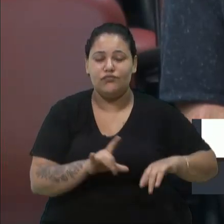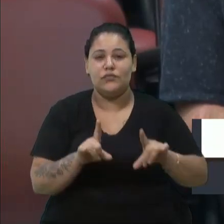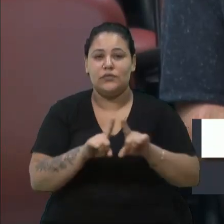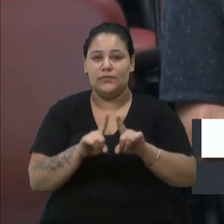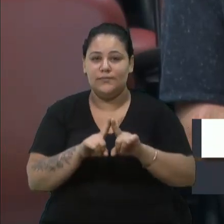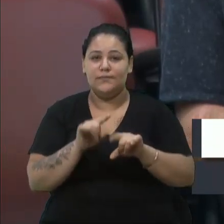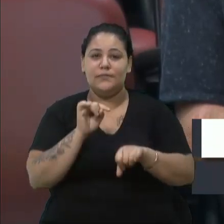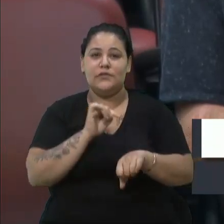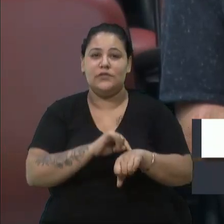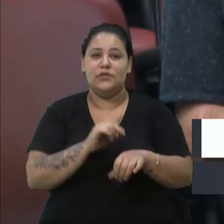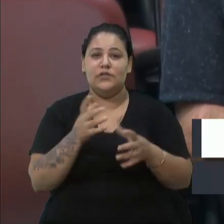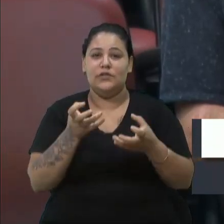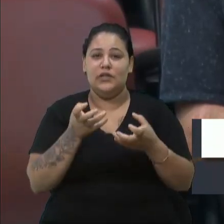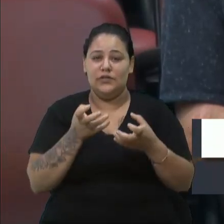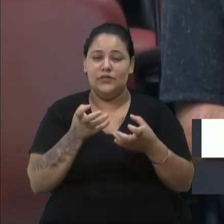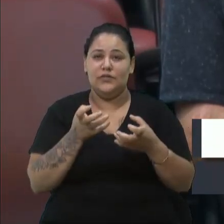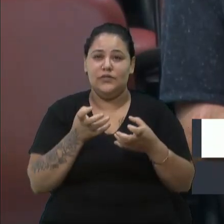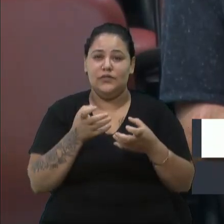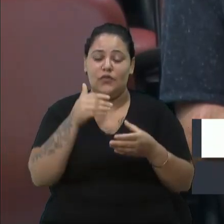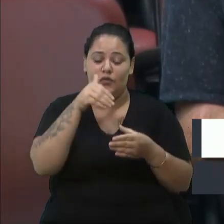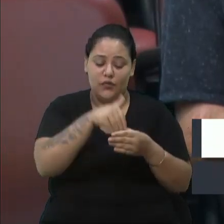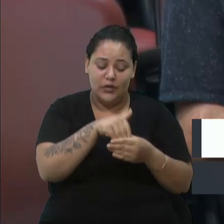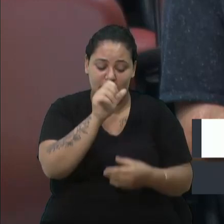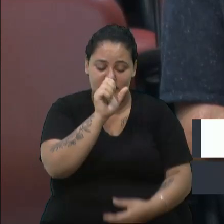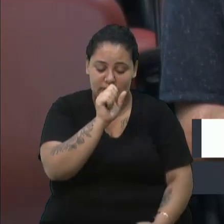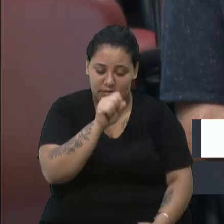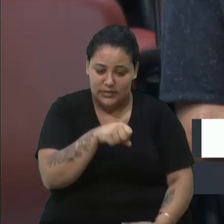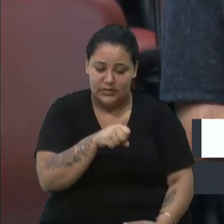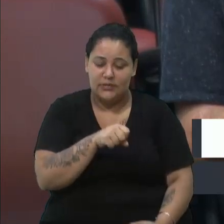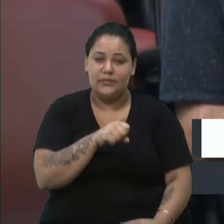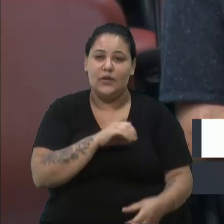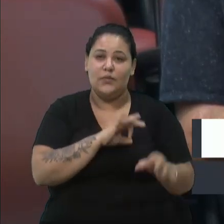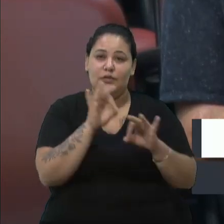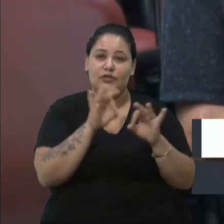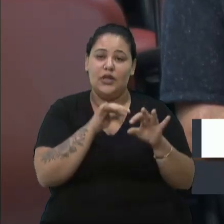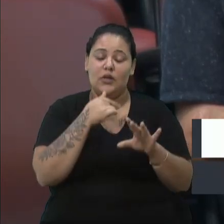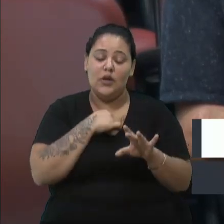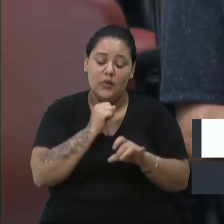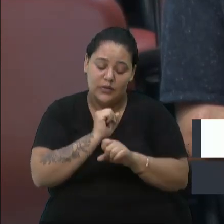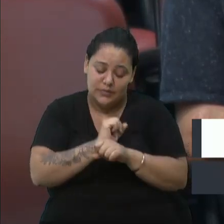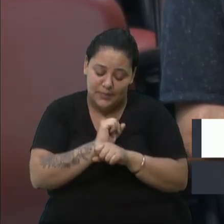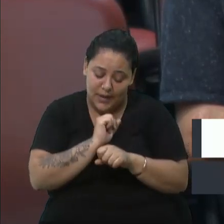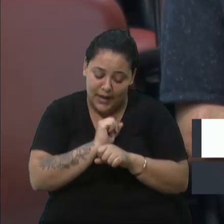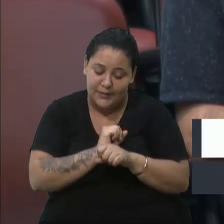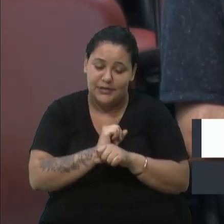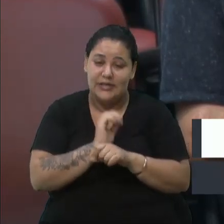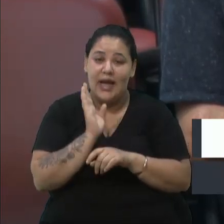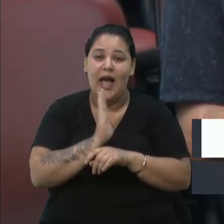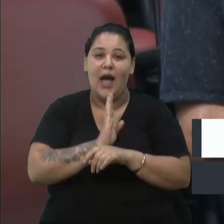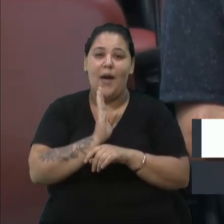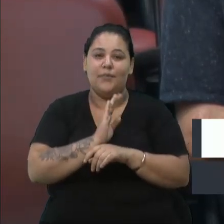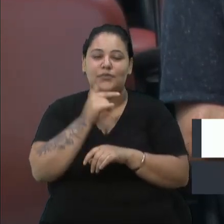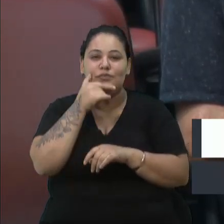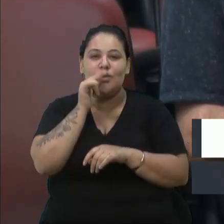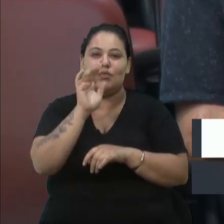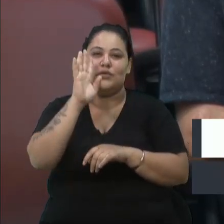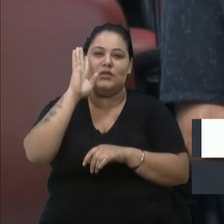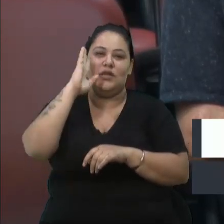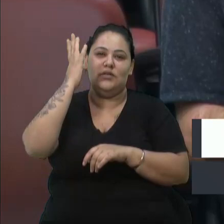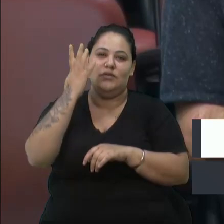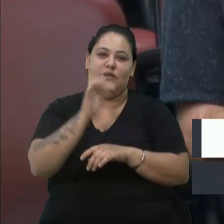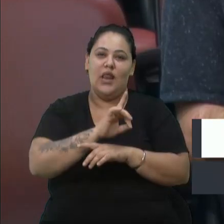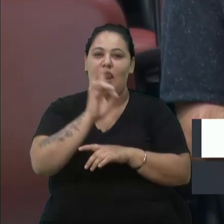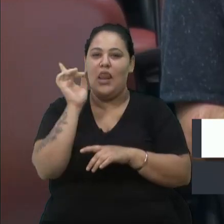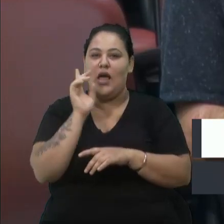Na hora sim, quero votar sim e espero que em breve temos um grande retorno lá